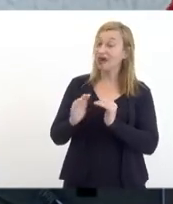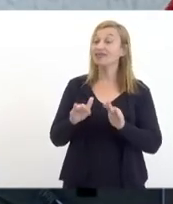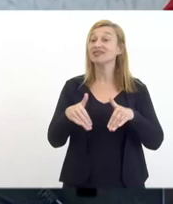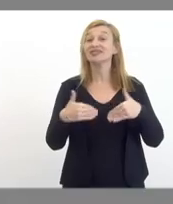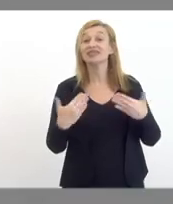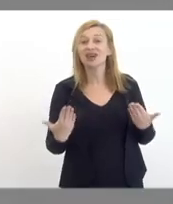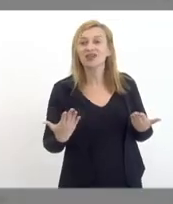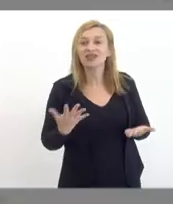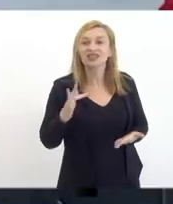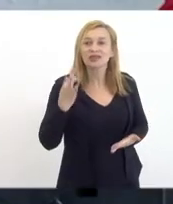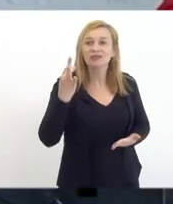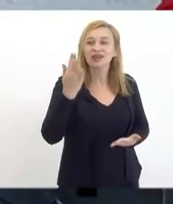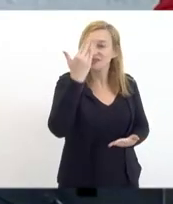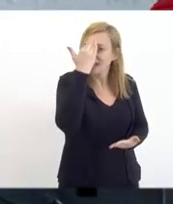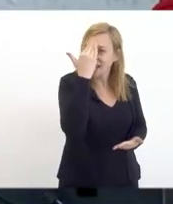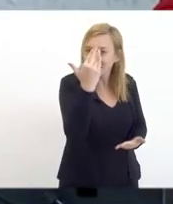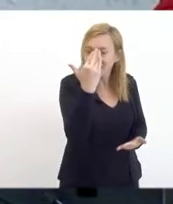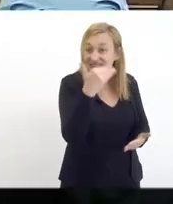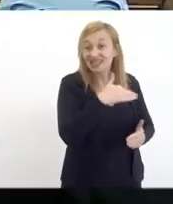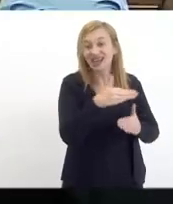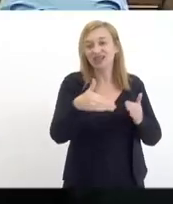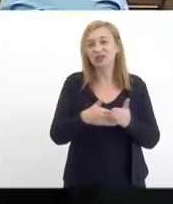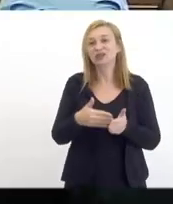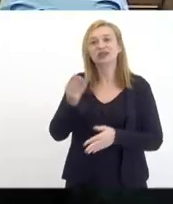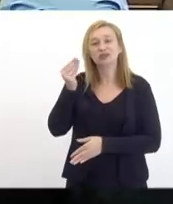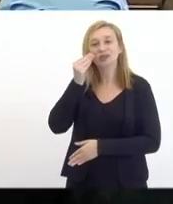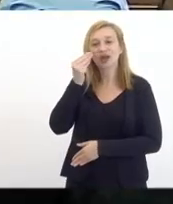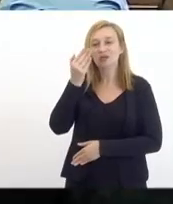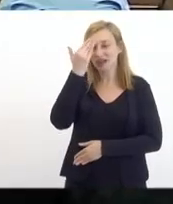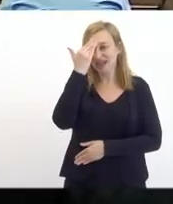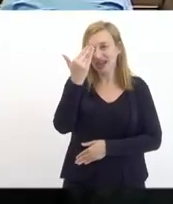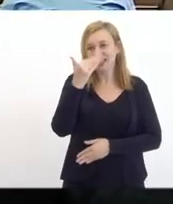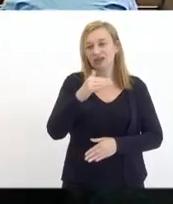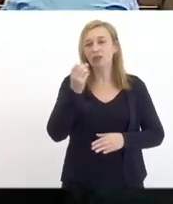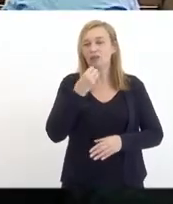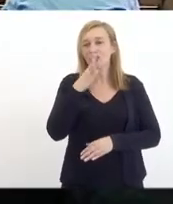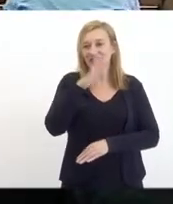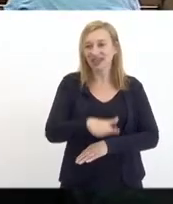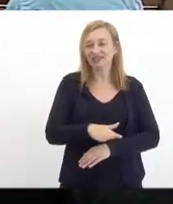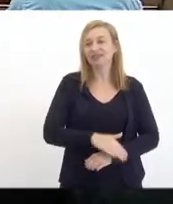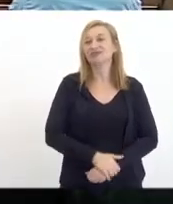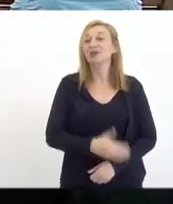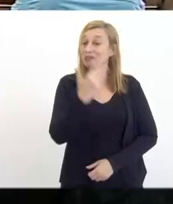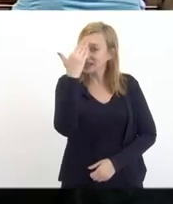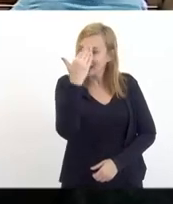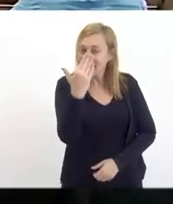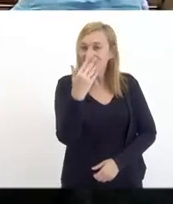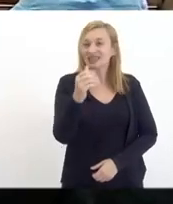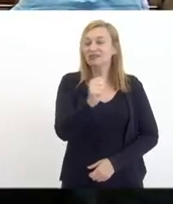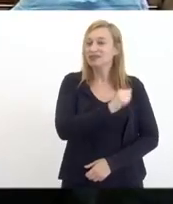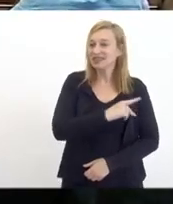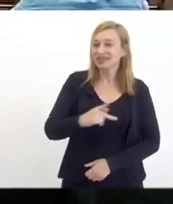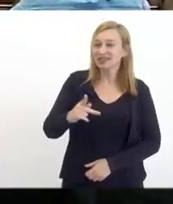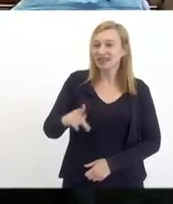quero ser breve e agradecer a todos a sua oportunidade muito obrigado uma boa tarde obrigado presidente